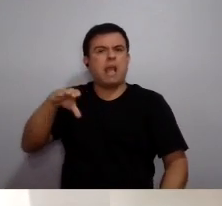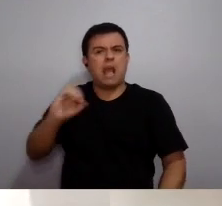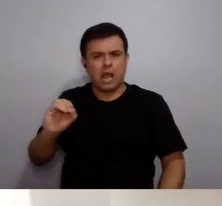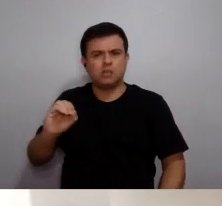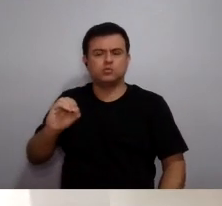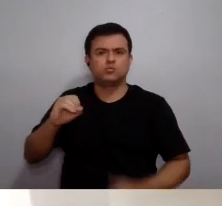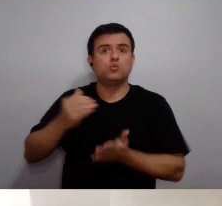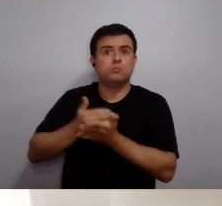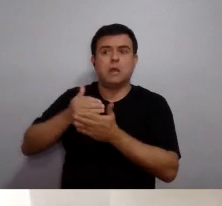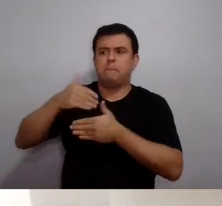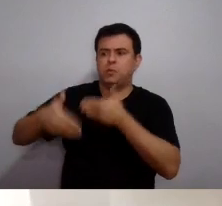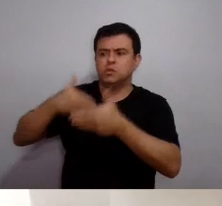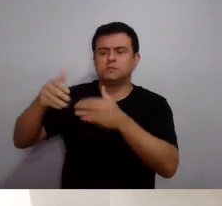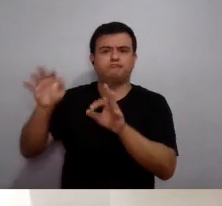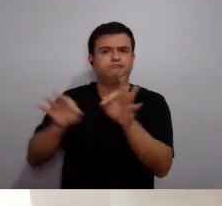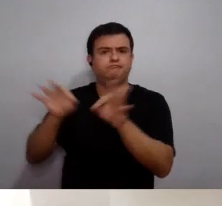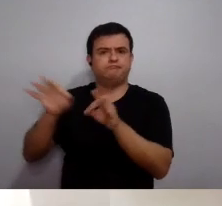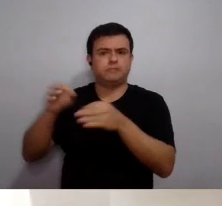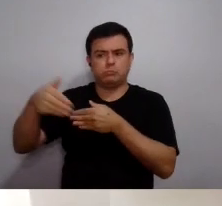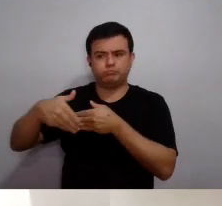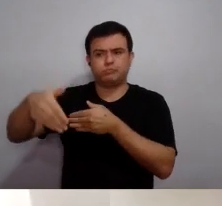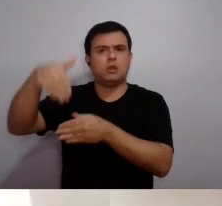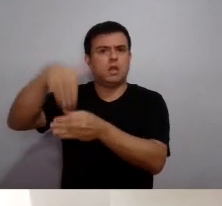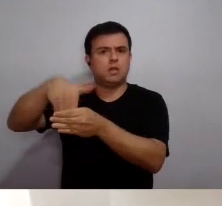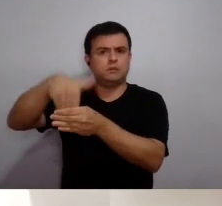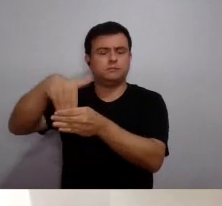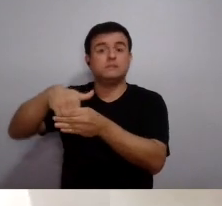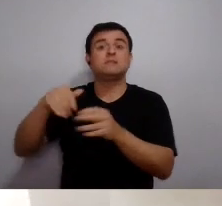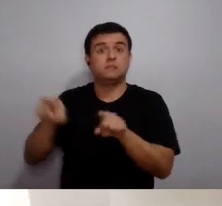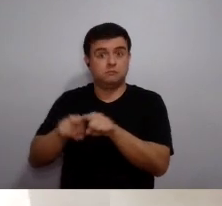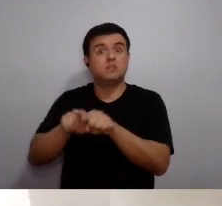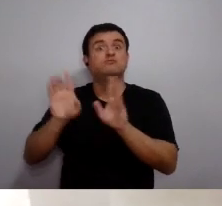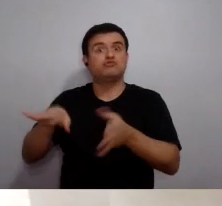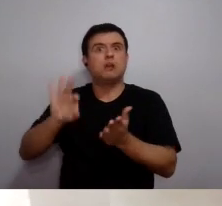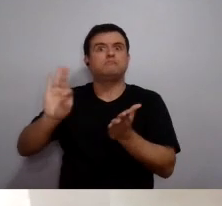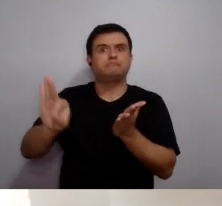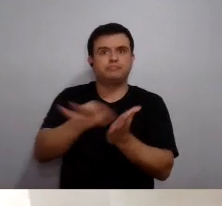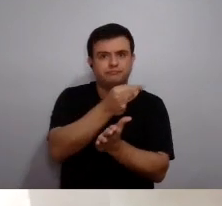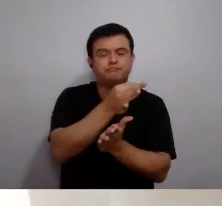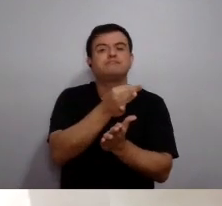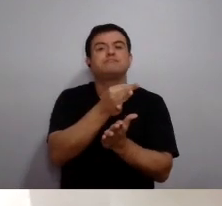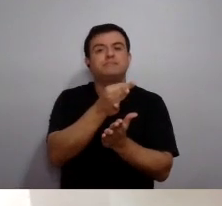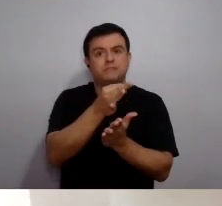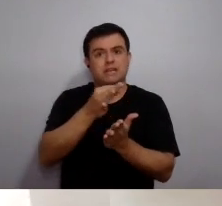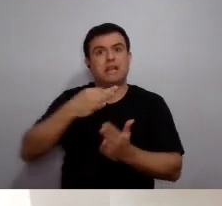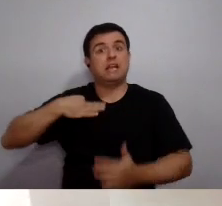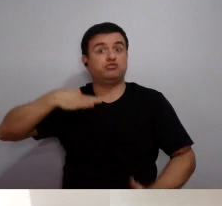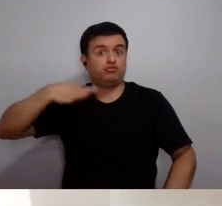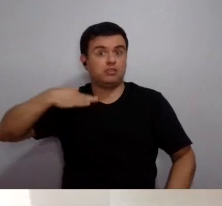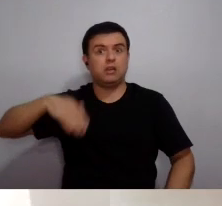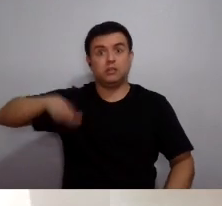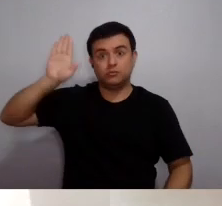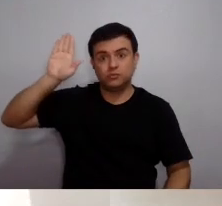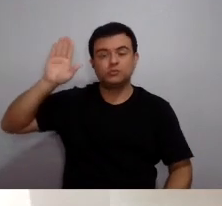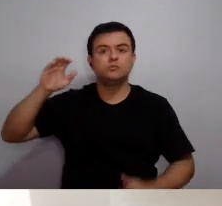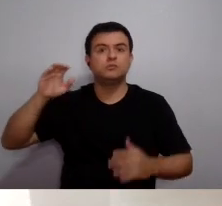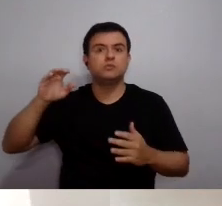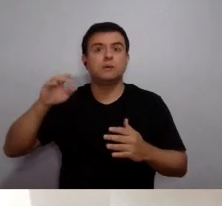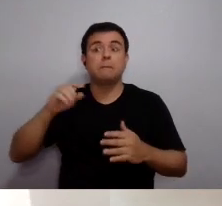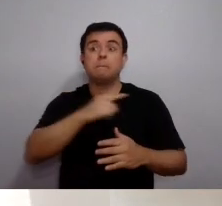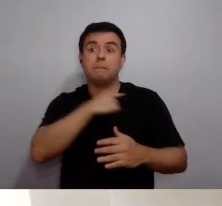o processo iniciou ali no início de março, e tivemos, inclusive, o prazo para apresentação de candidaturas e depois